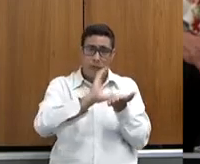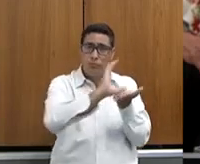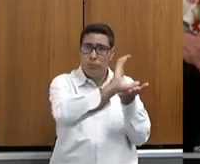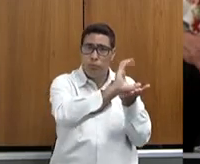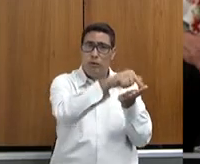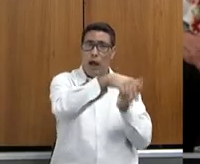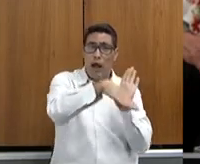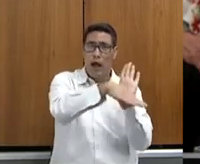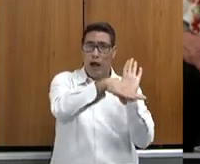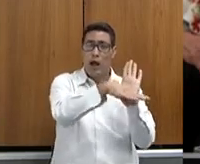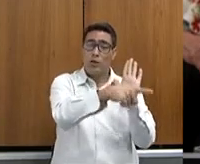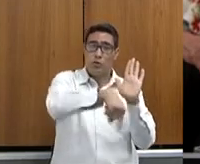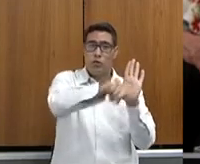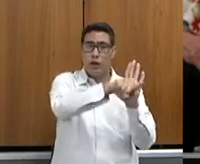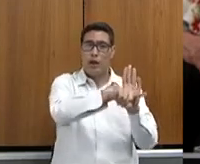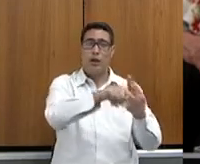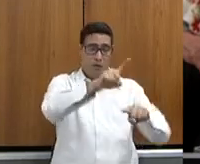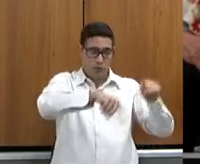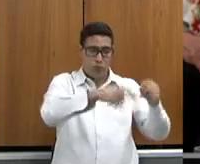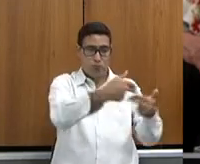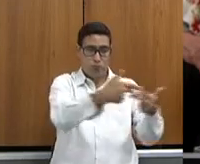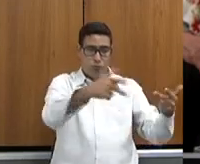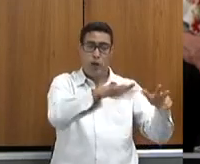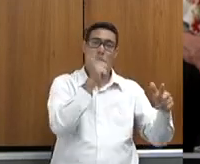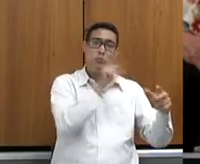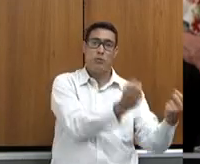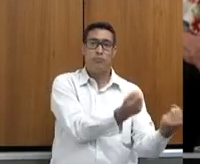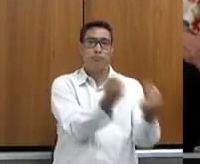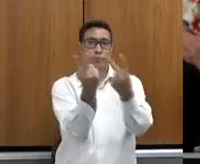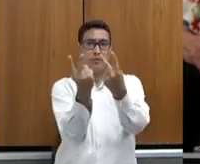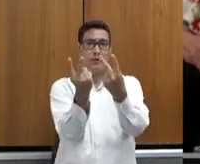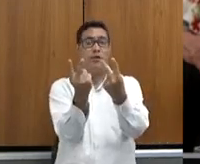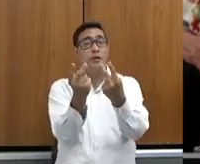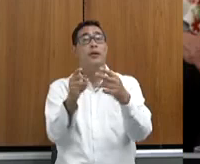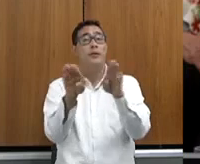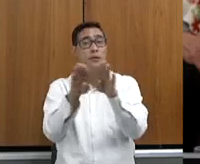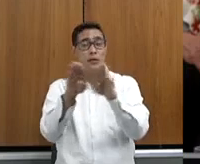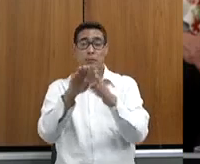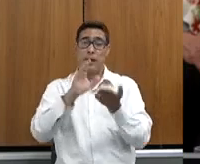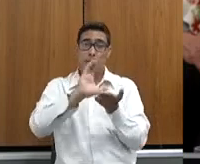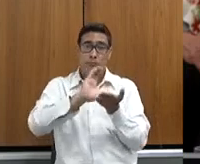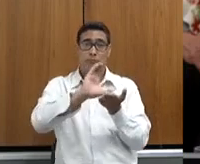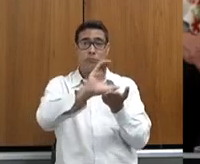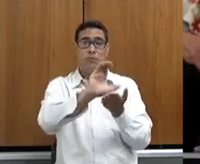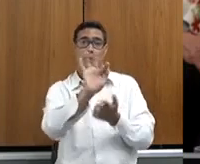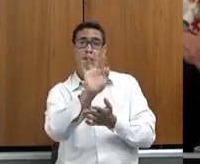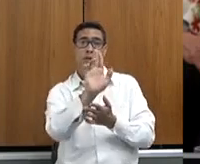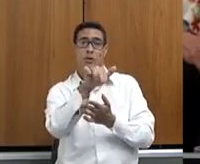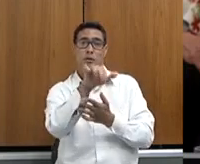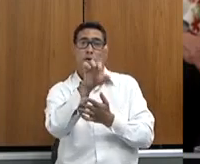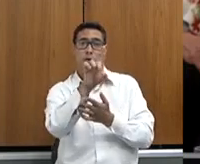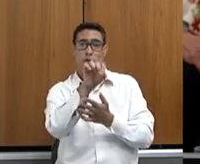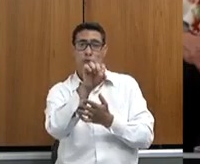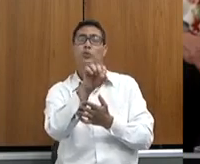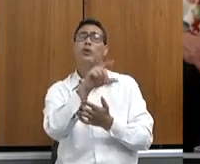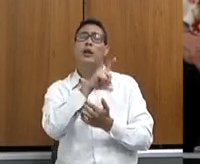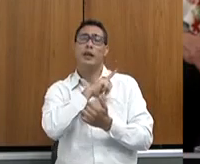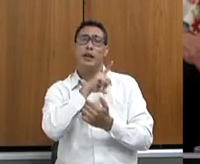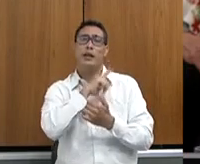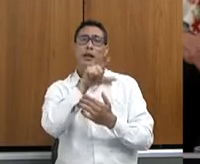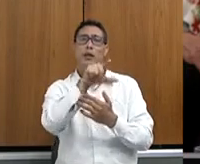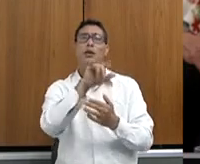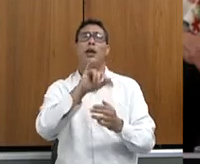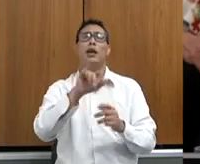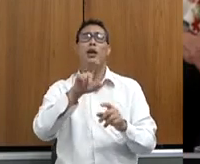comercializar os produtos do excedente e também um fundo reembolsável com recursos aí a juros que sejam